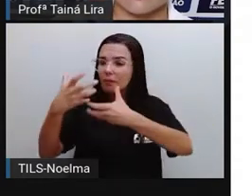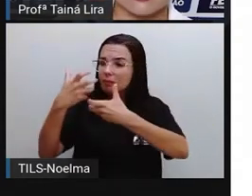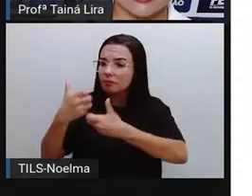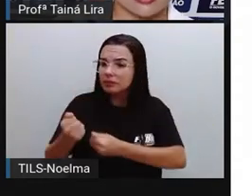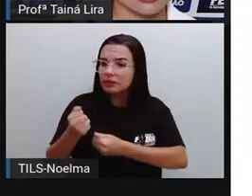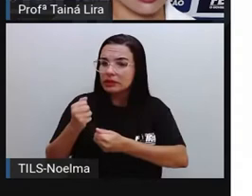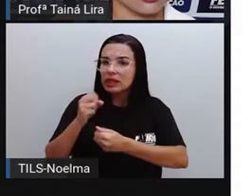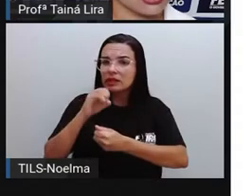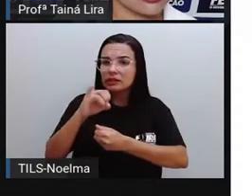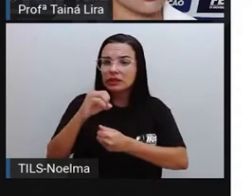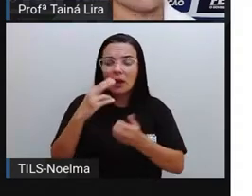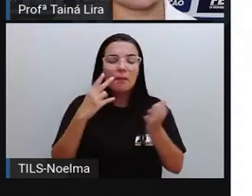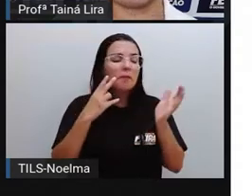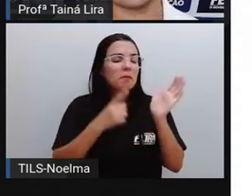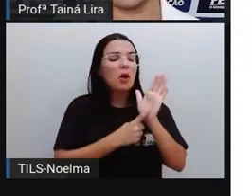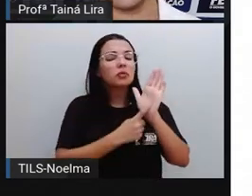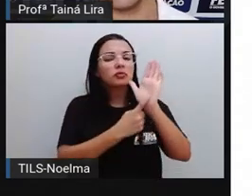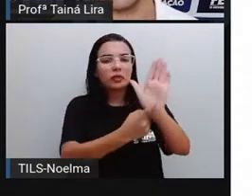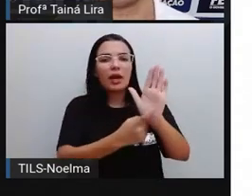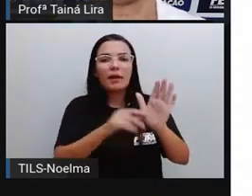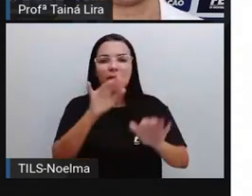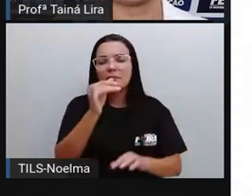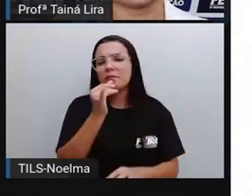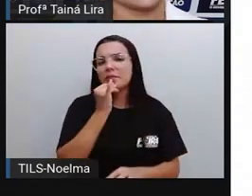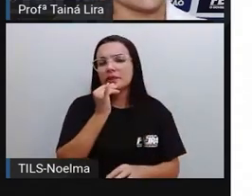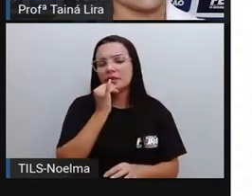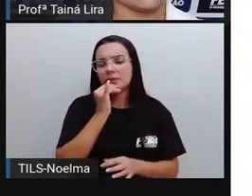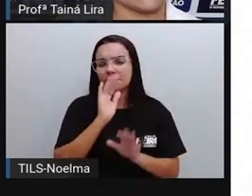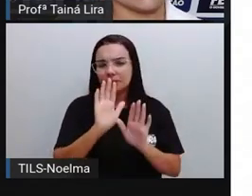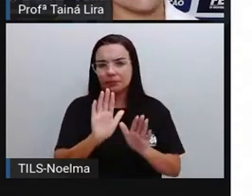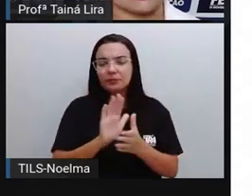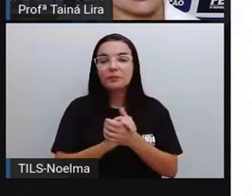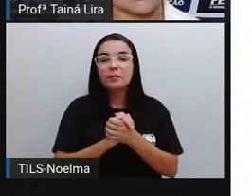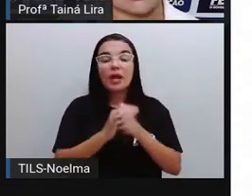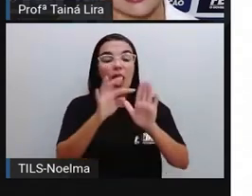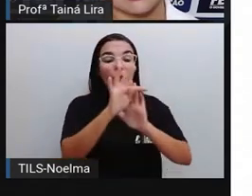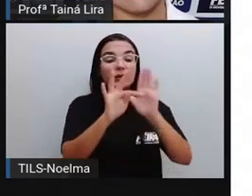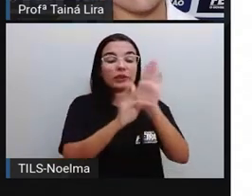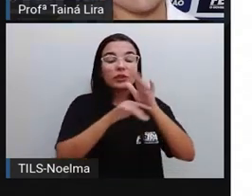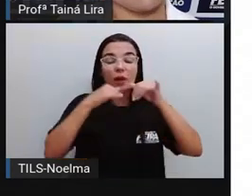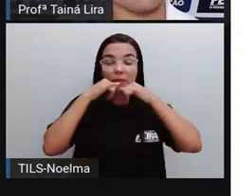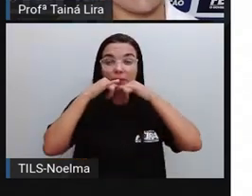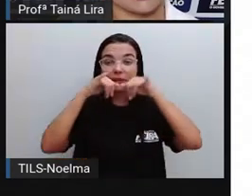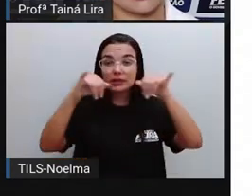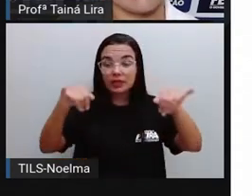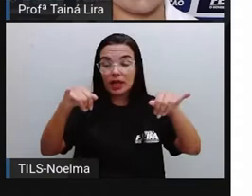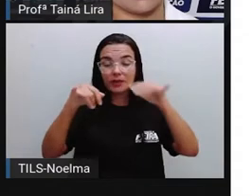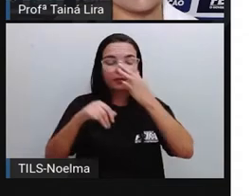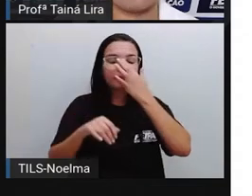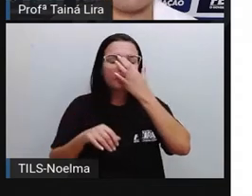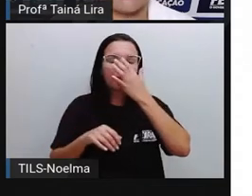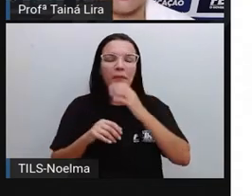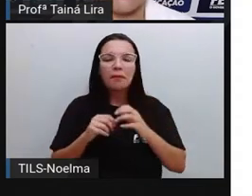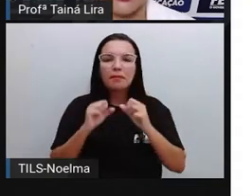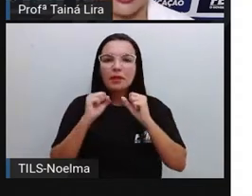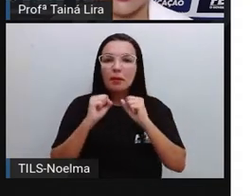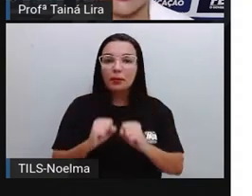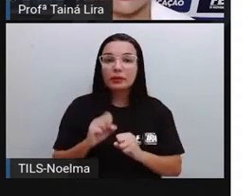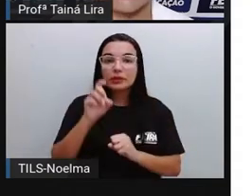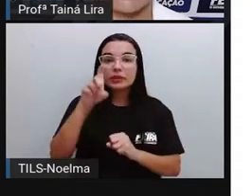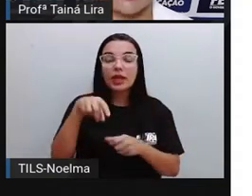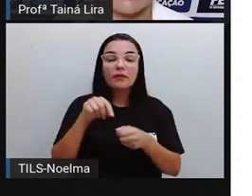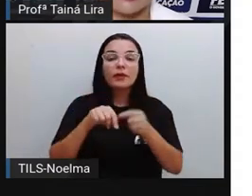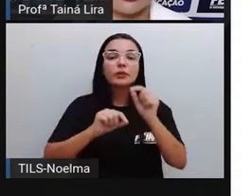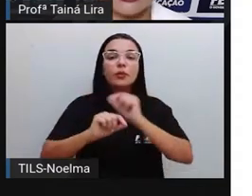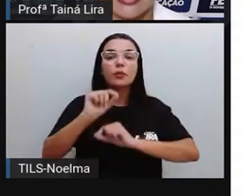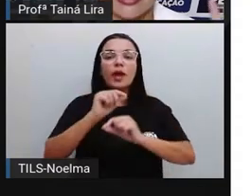relação a isso que tá sendo mostrado. Então, por exemplo, o texto publicitário, ele pode ser feito, por